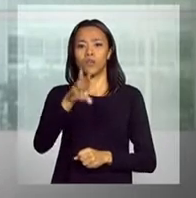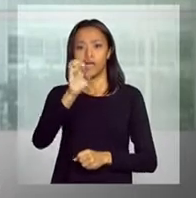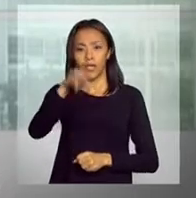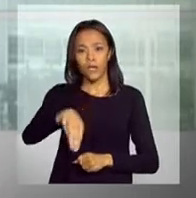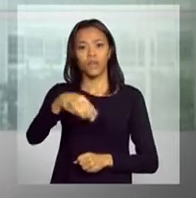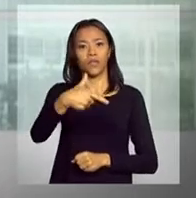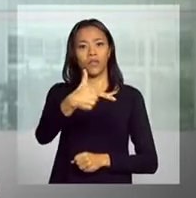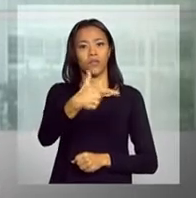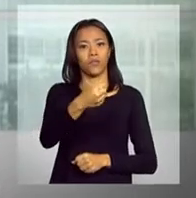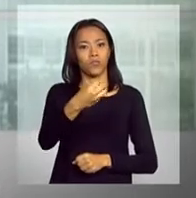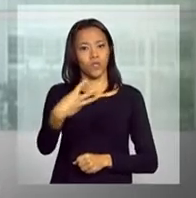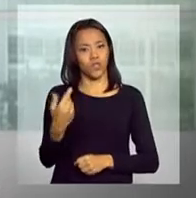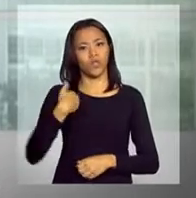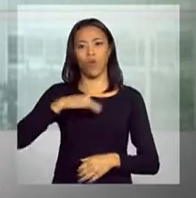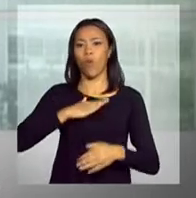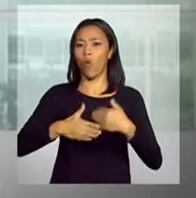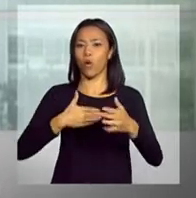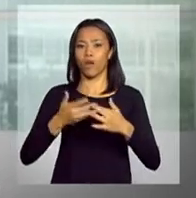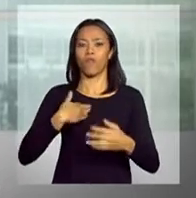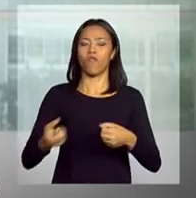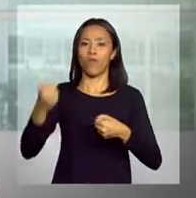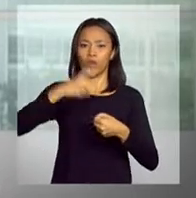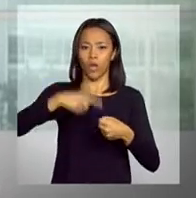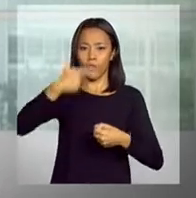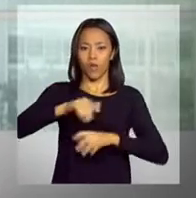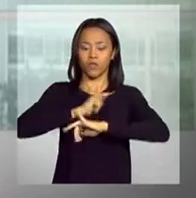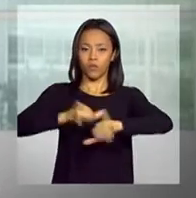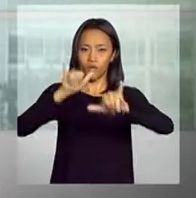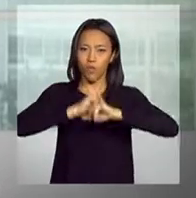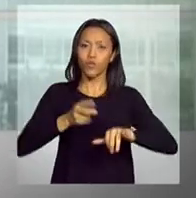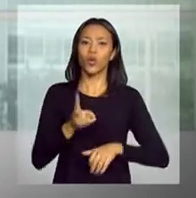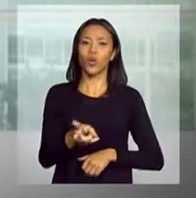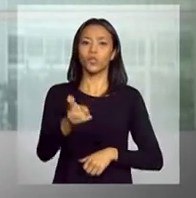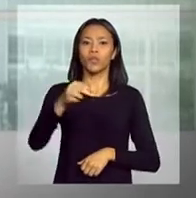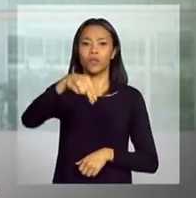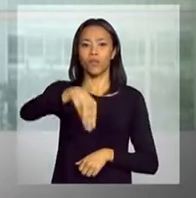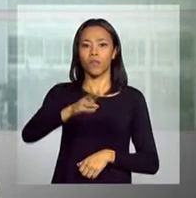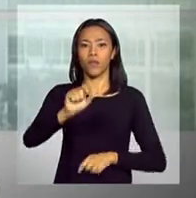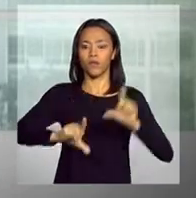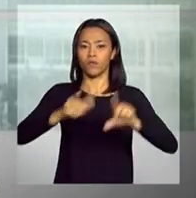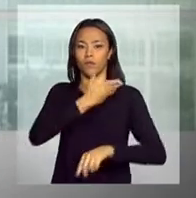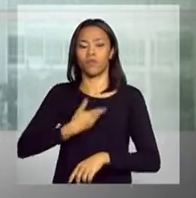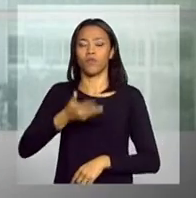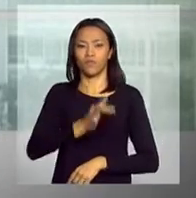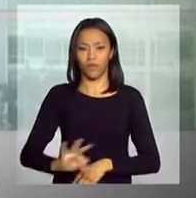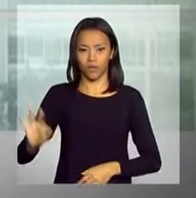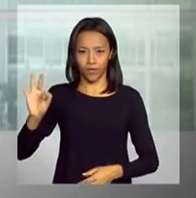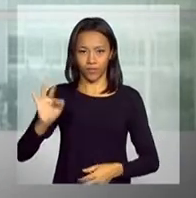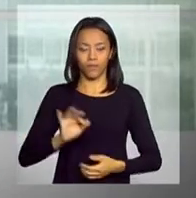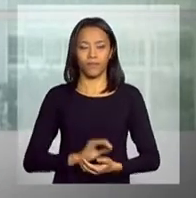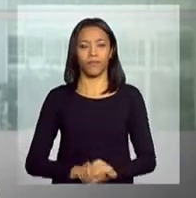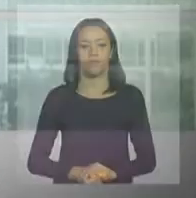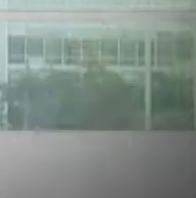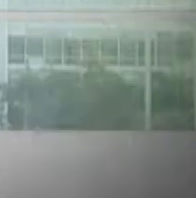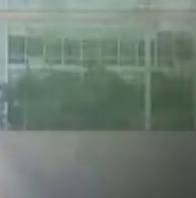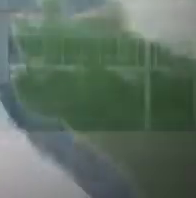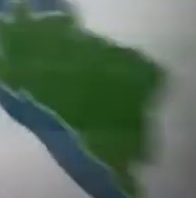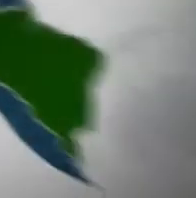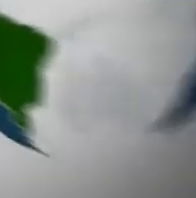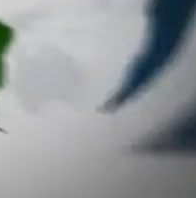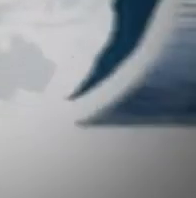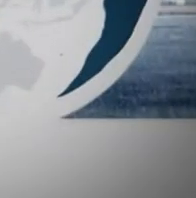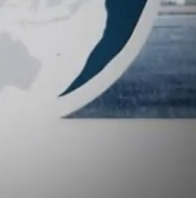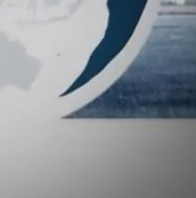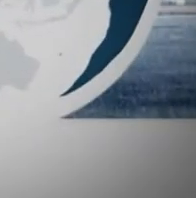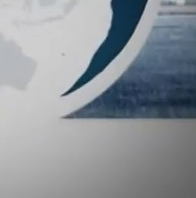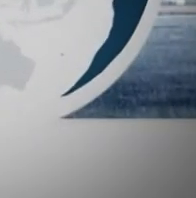Desculpe. Nós podemos voltar a qualquer momento com outras informações. Continue com a gente, NBR e a TV do Governo Federal. Tchau.